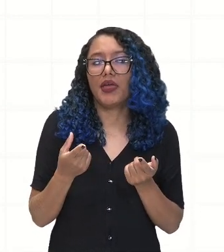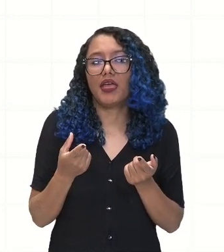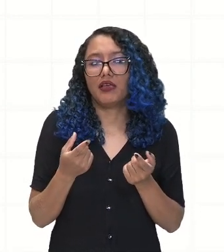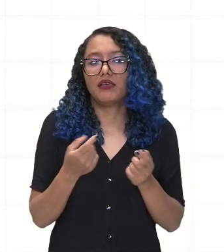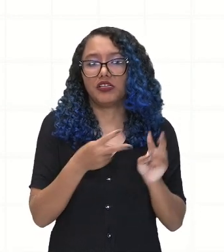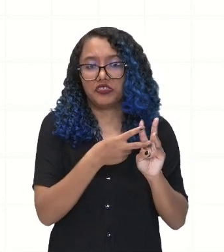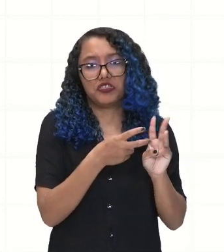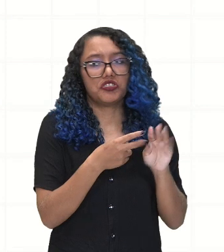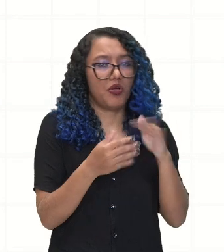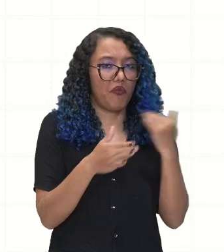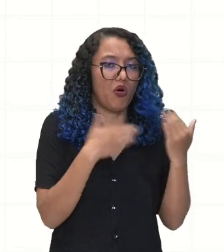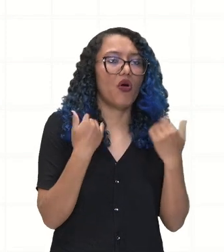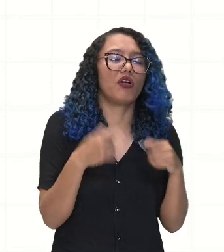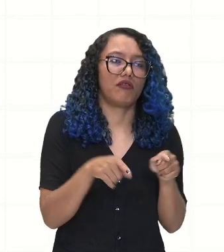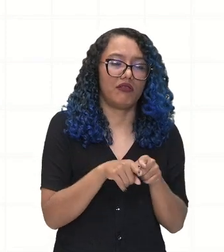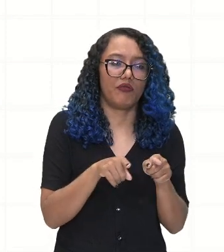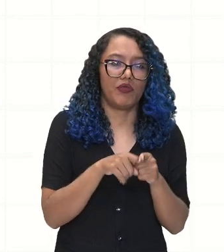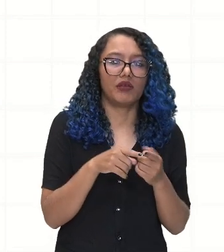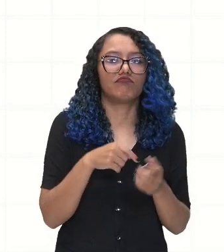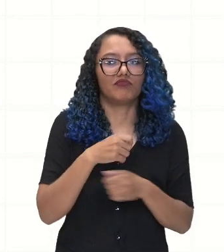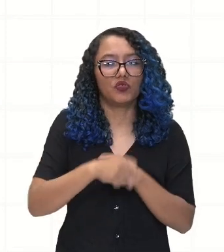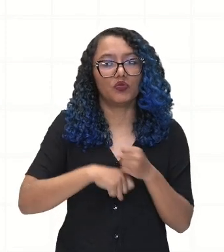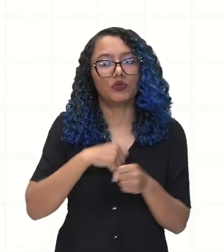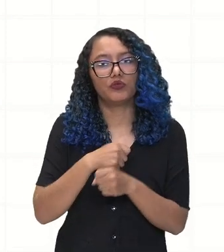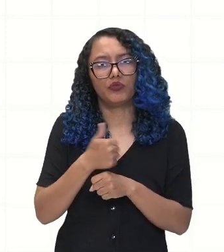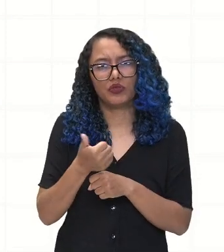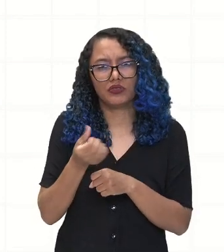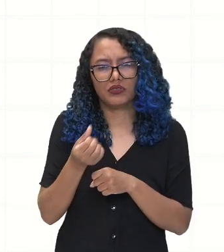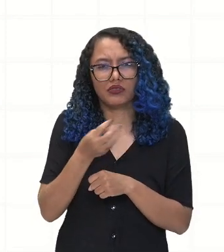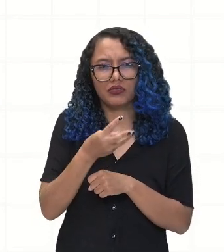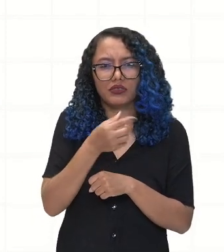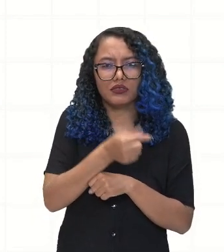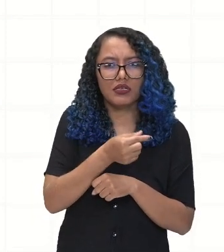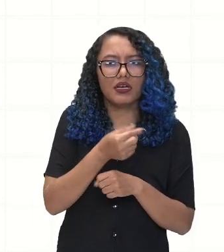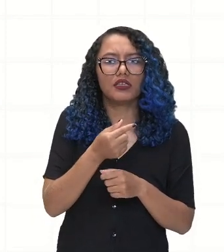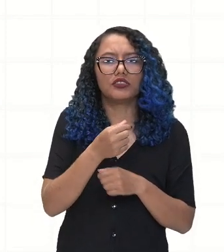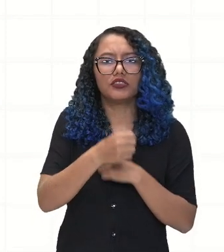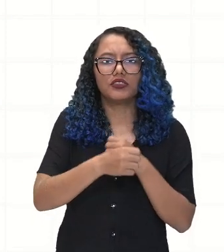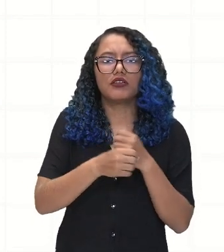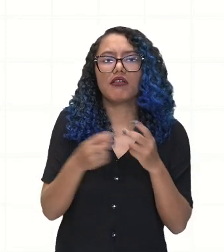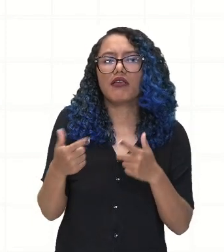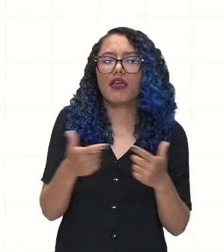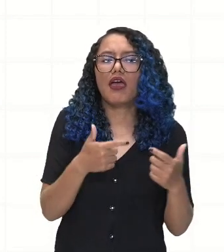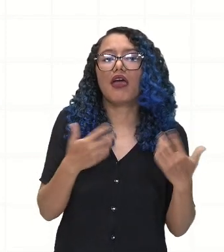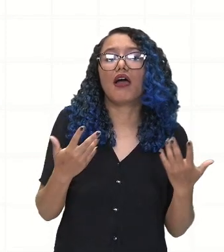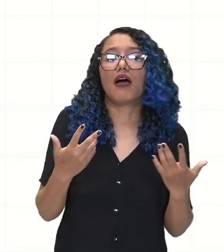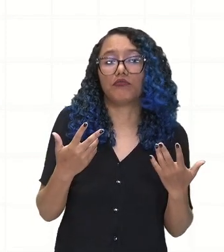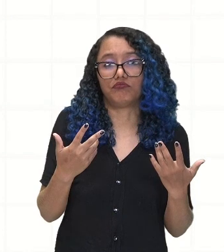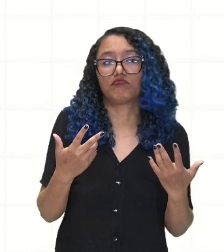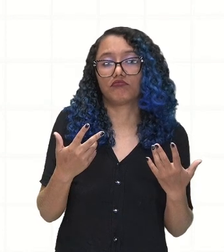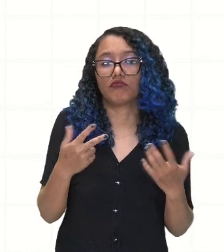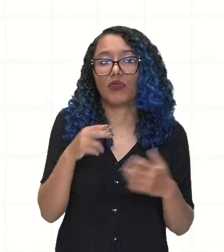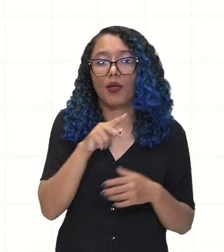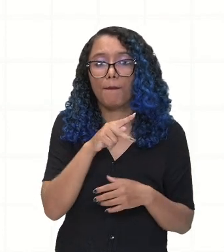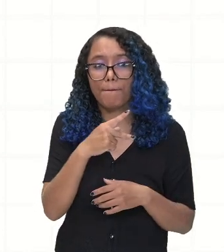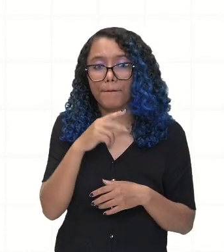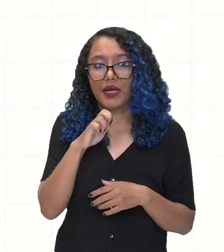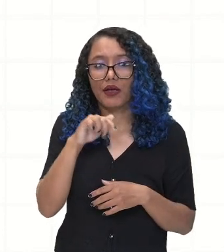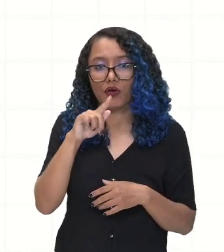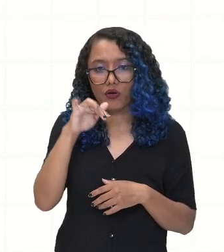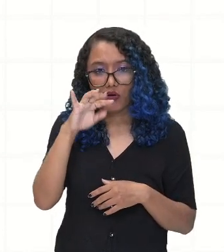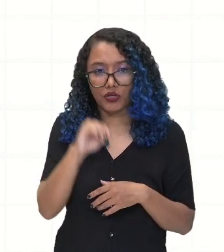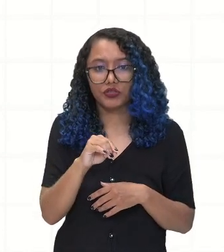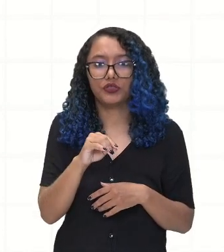indígenas. E em 1637, tem a Guerra de Pecote, massacre místico, em que morreram